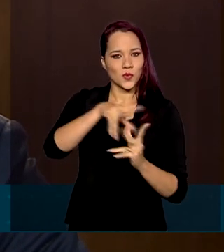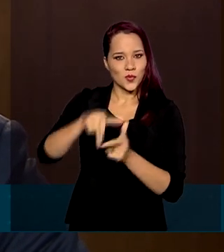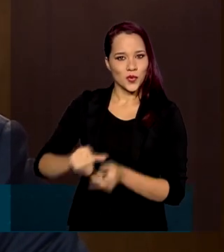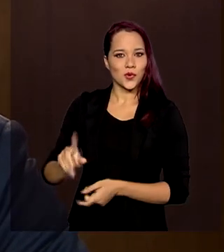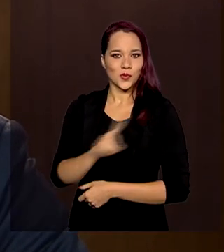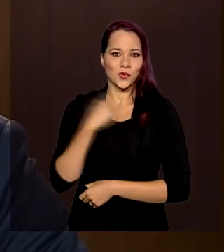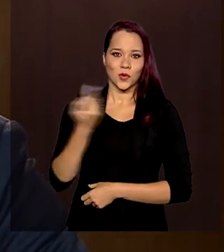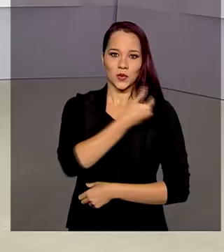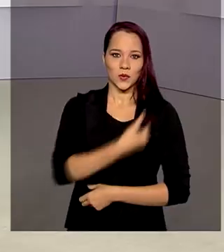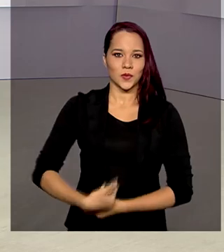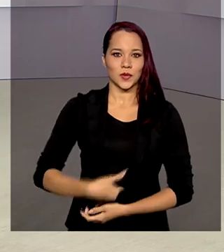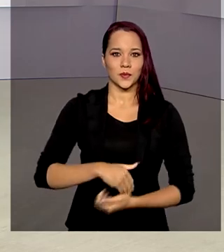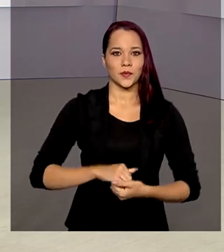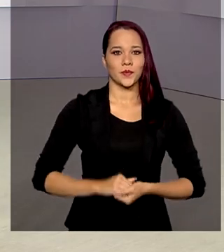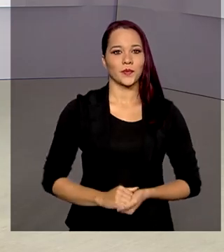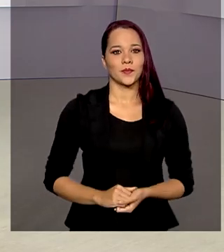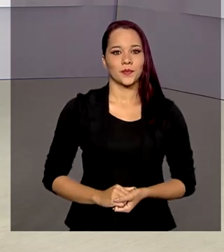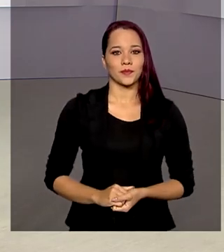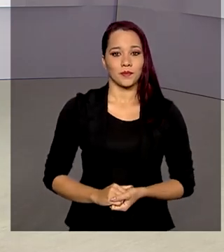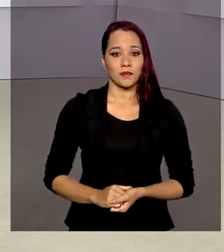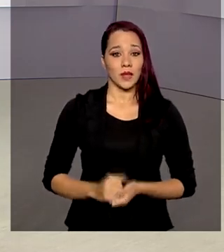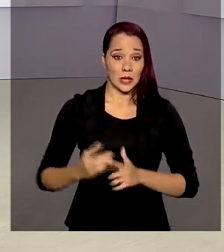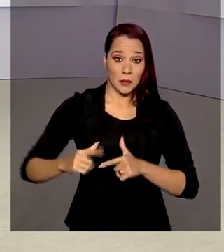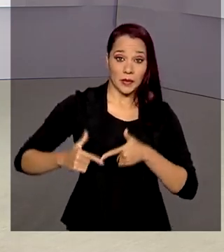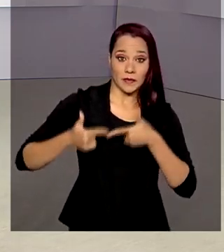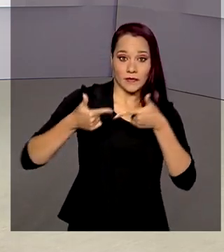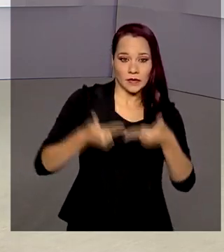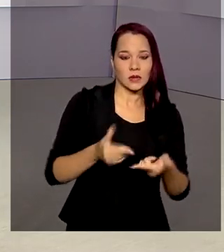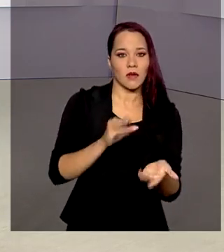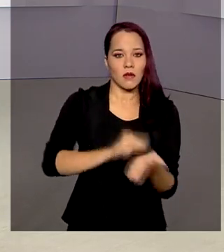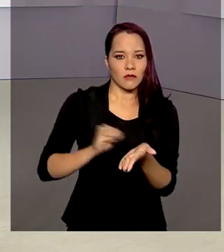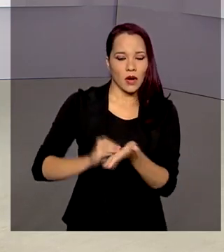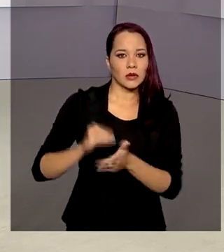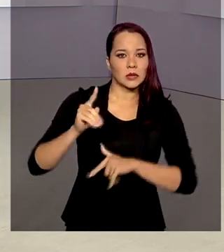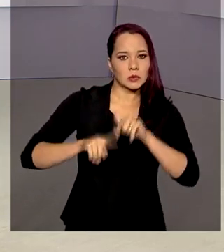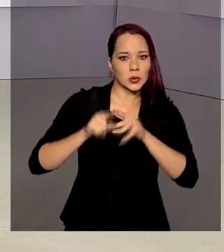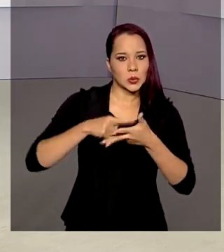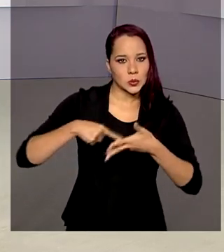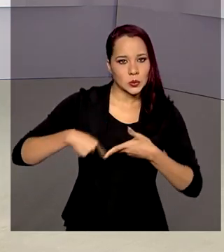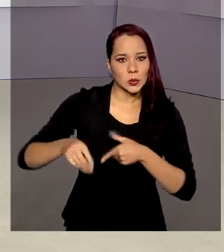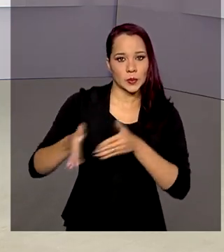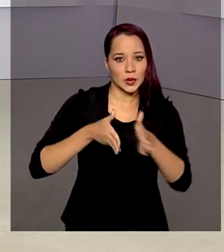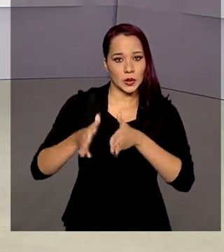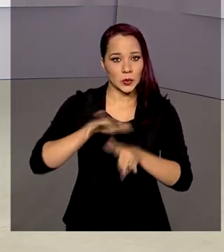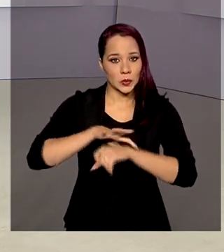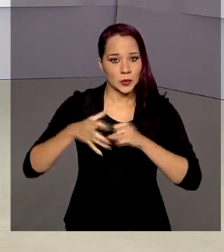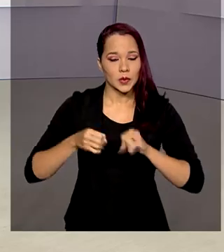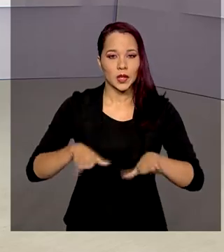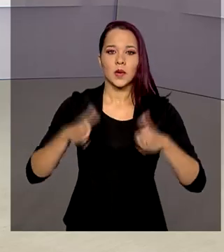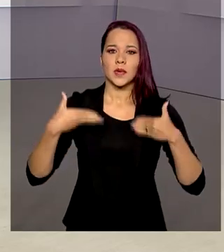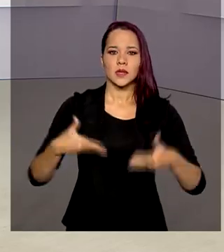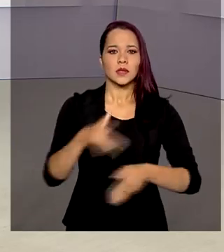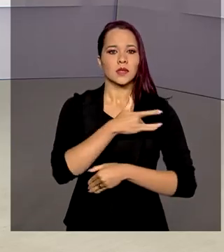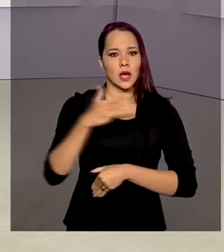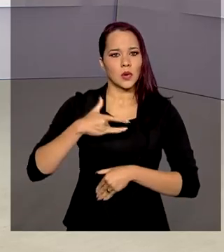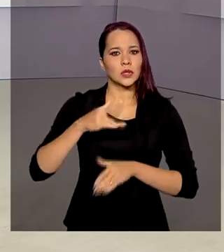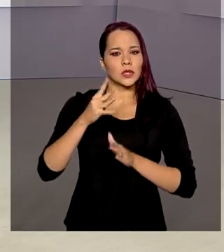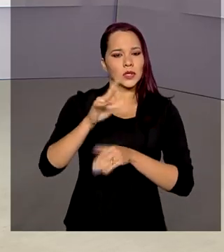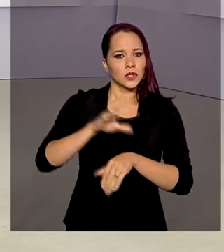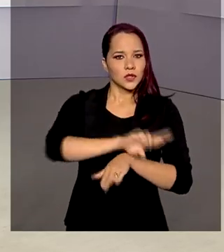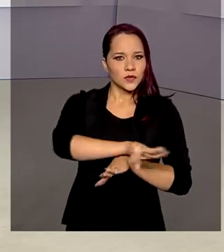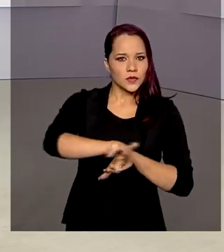nosso governo. Para enfrentar a falta de produtos durante a pandemia, o Ministério da Saúde implantou várias